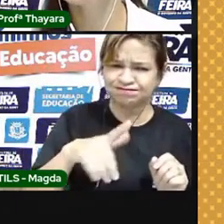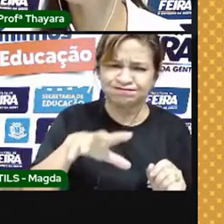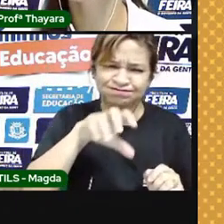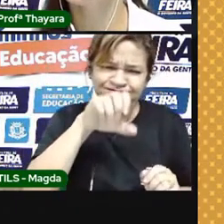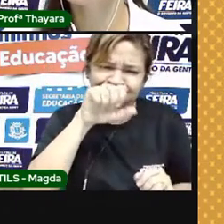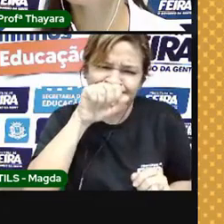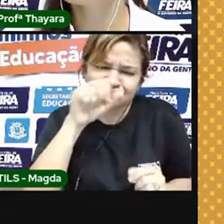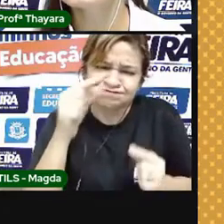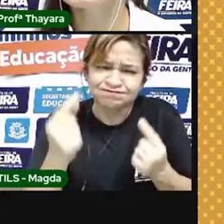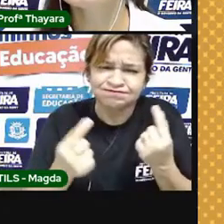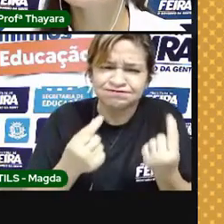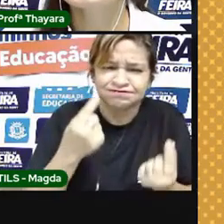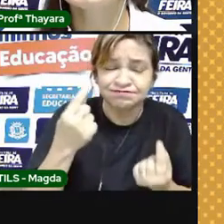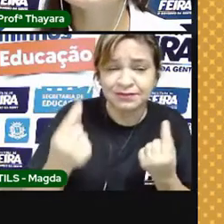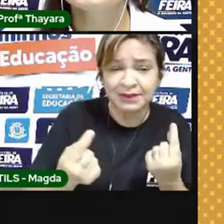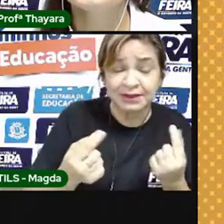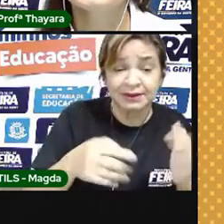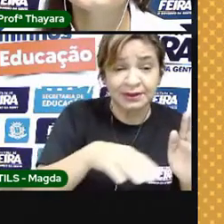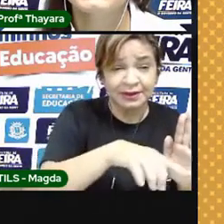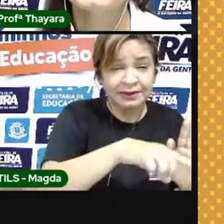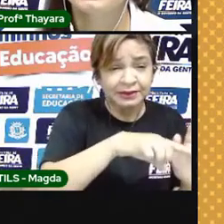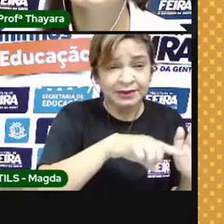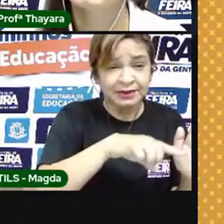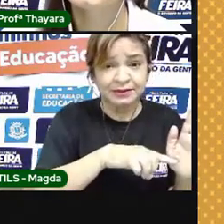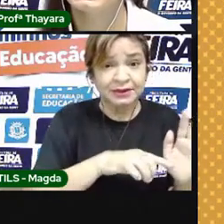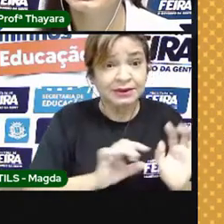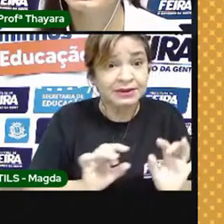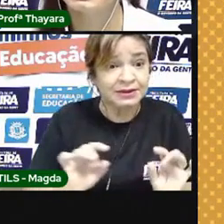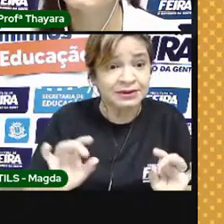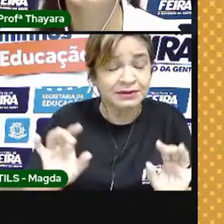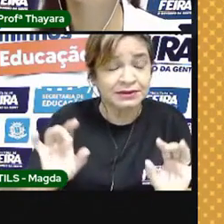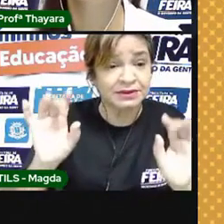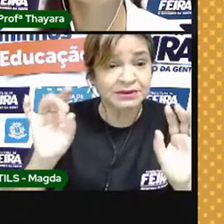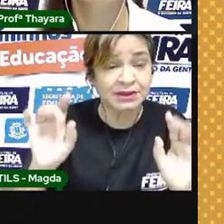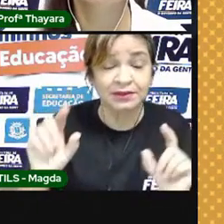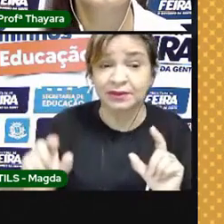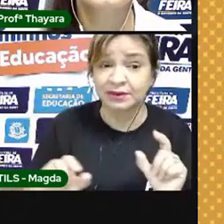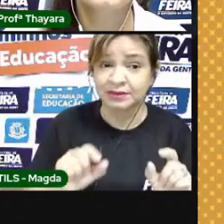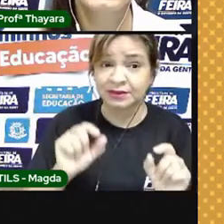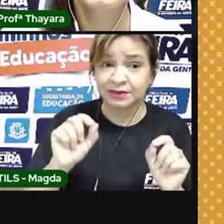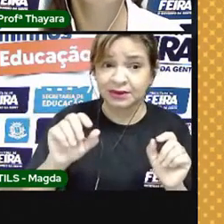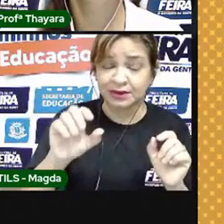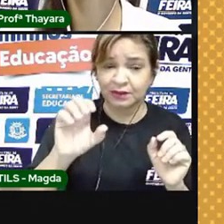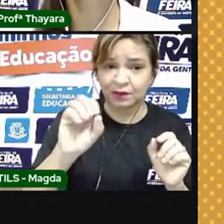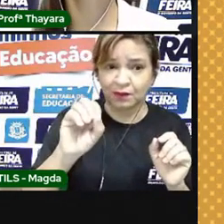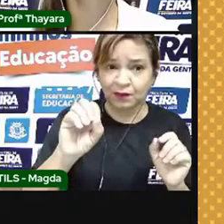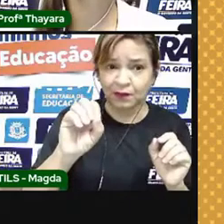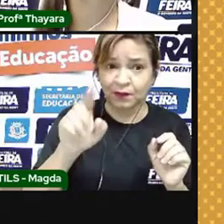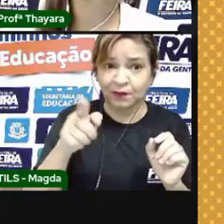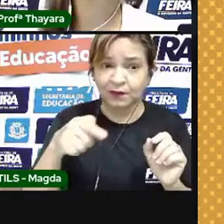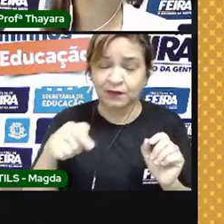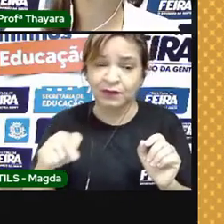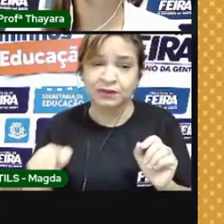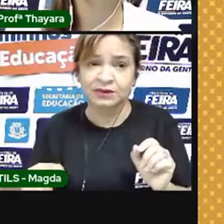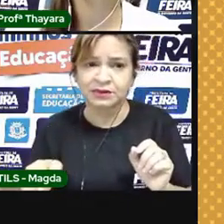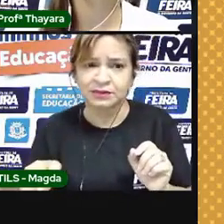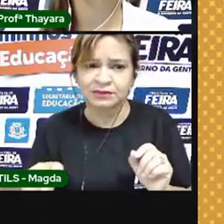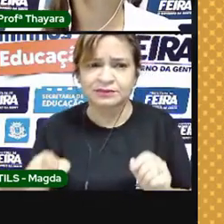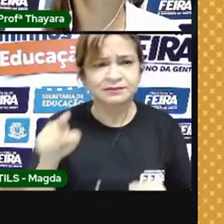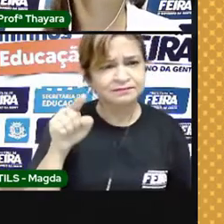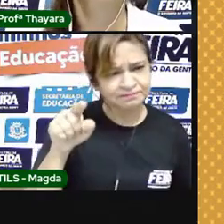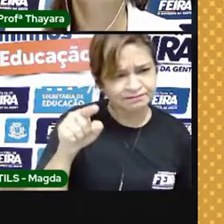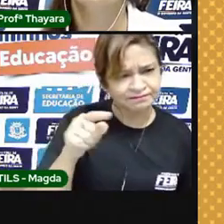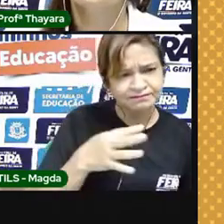E ela tem uma camada muito especial dentro dela, que é a camada de ozônio. E não sei se vocês já